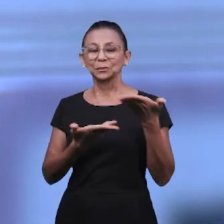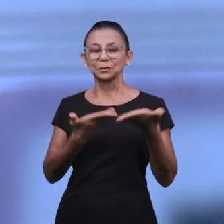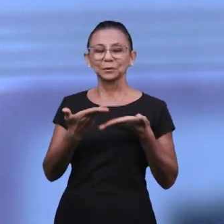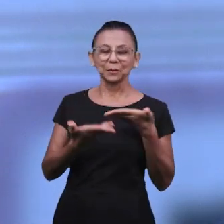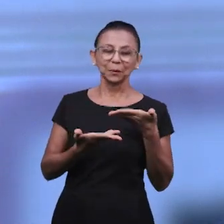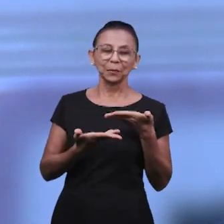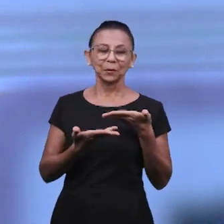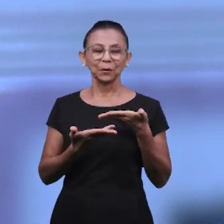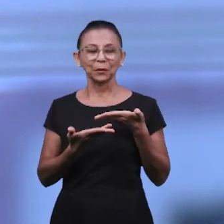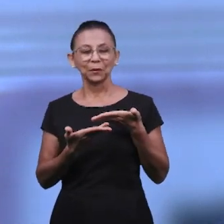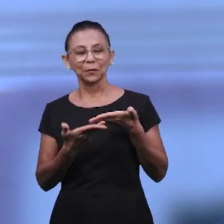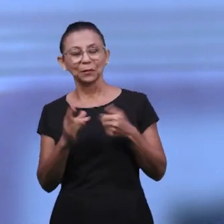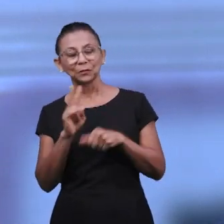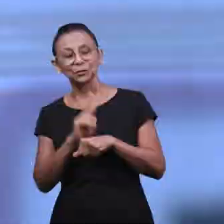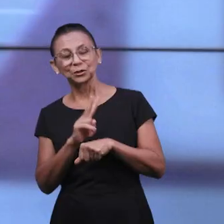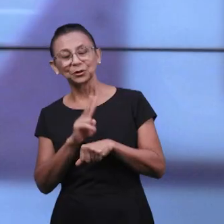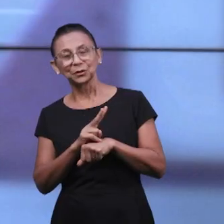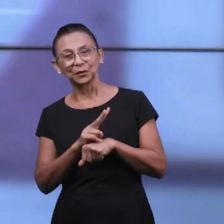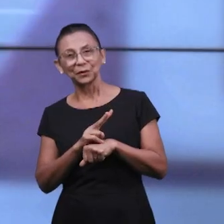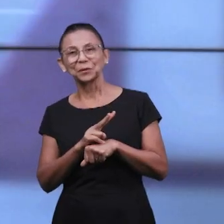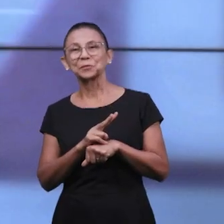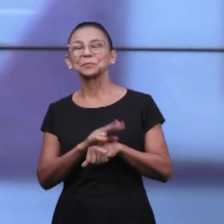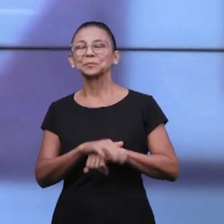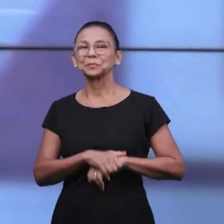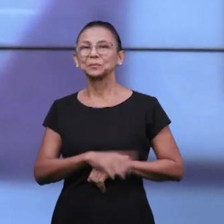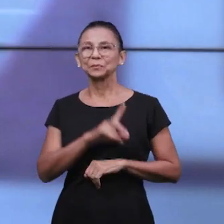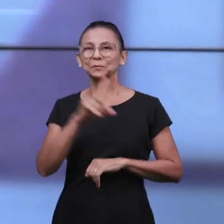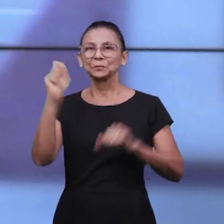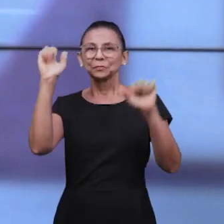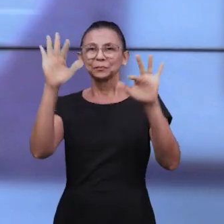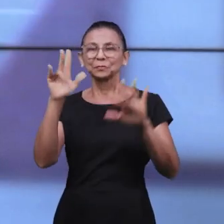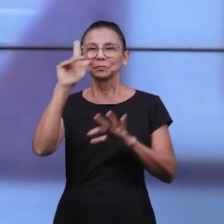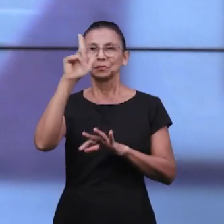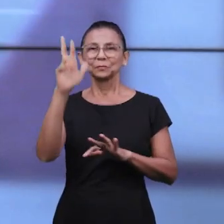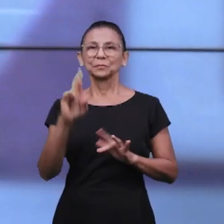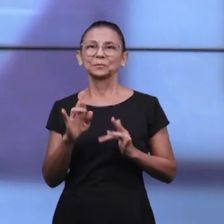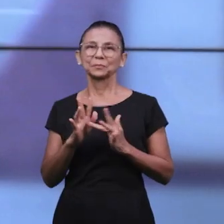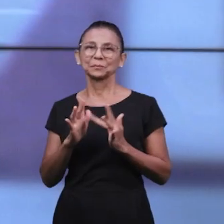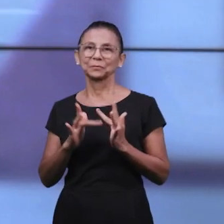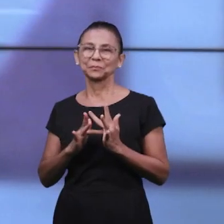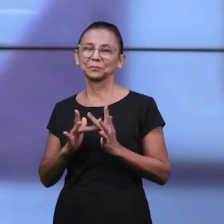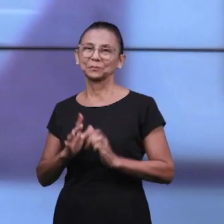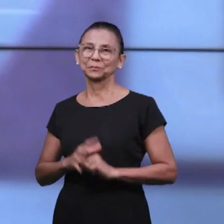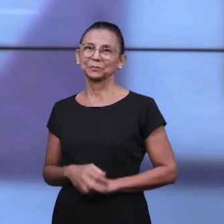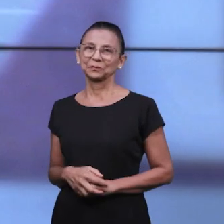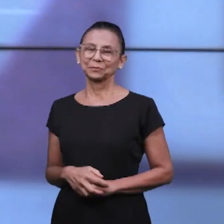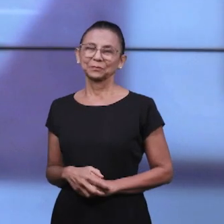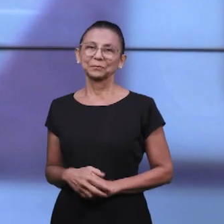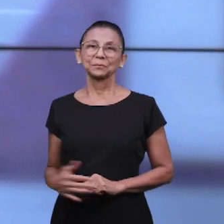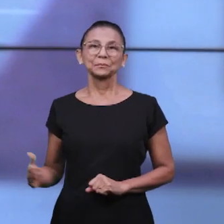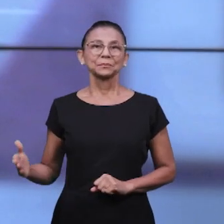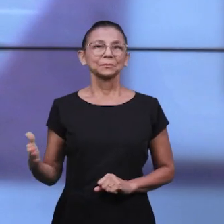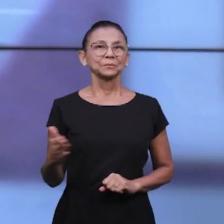bem o seu alimento. Que o Senhor nos abençoe grandemente. A paz do Senhor Jesus.